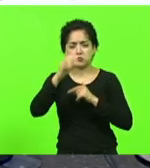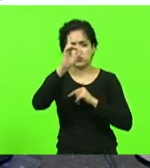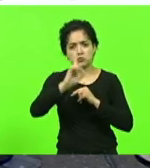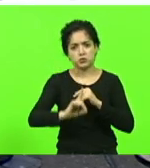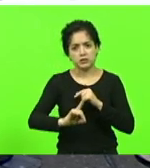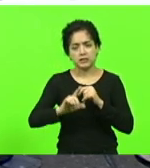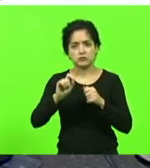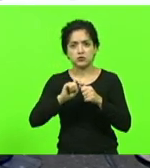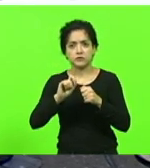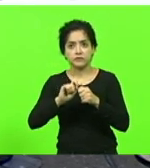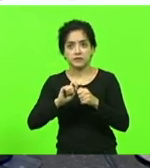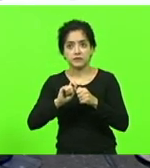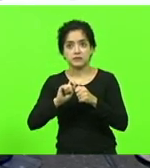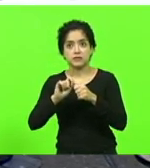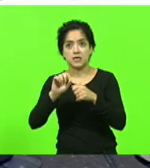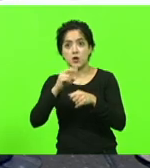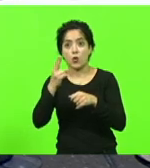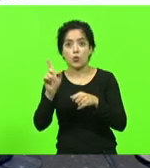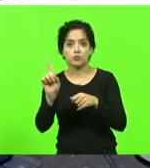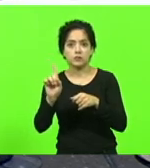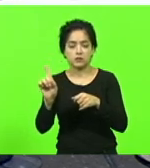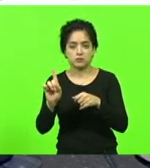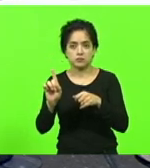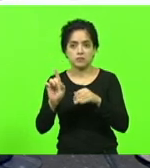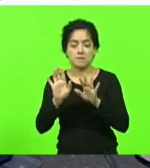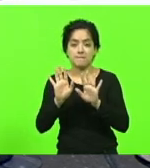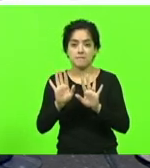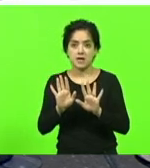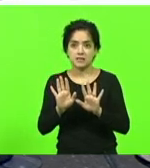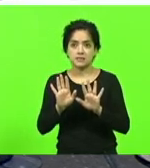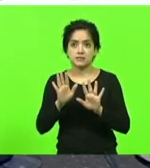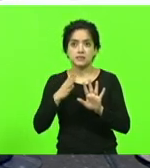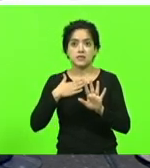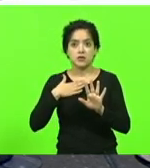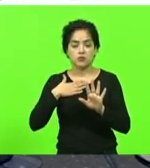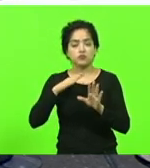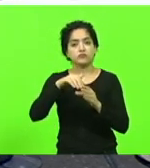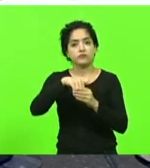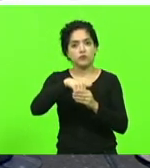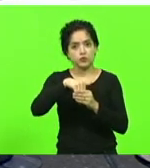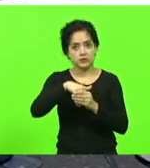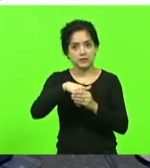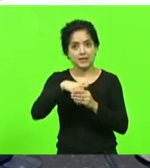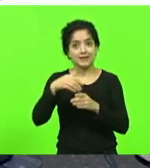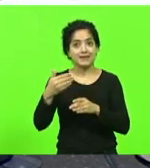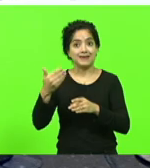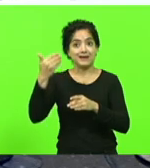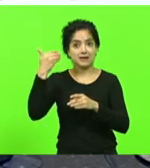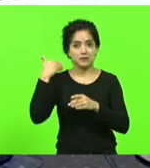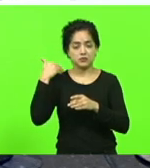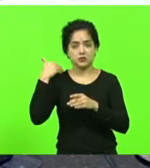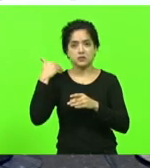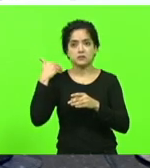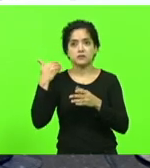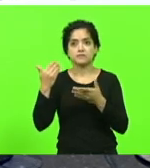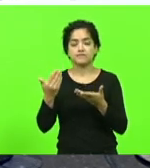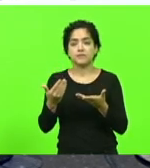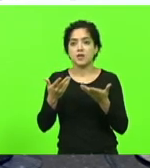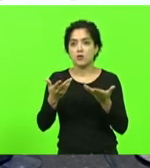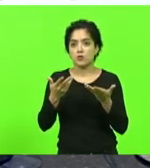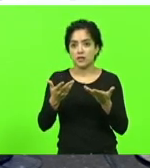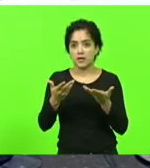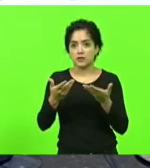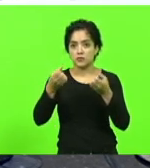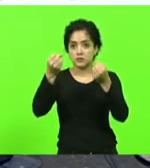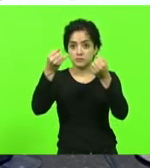fazermos o deputado fazer ou não fazer moção votei anteriormente quero quero justificar